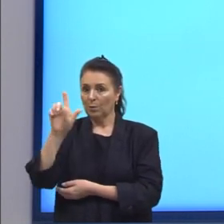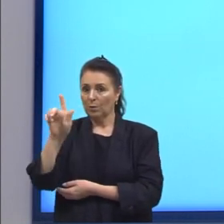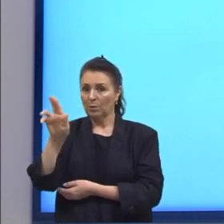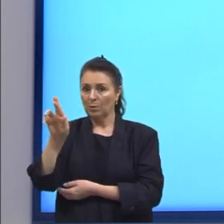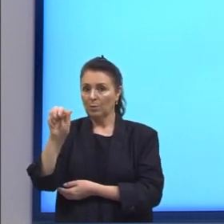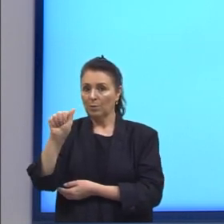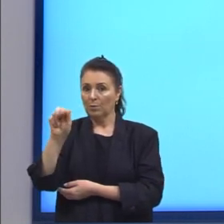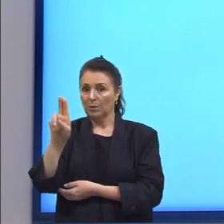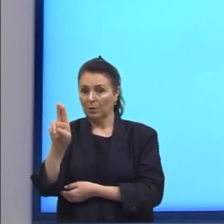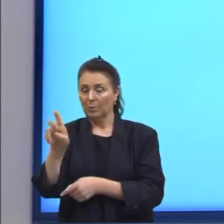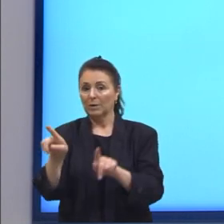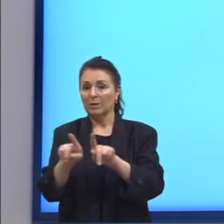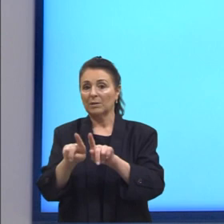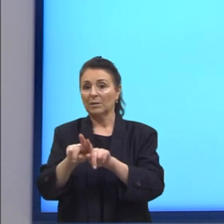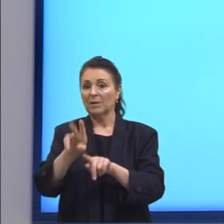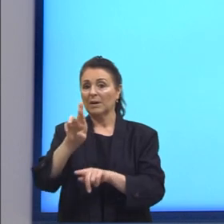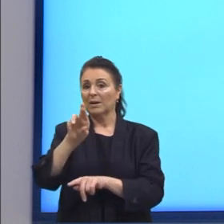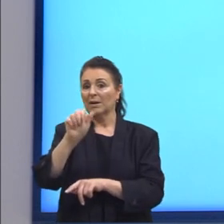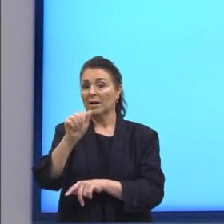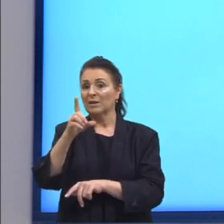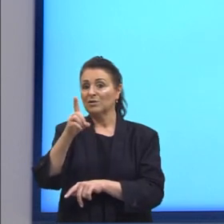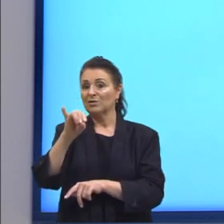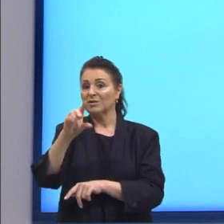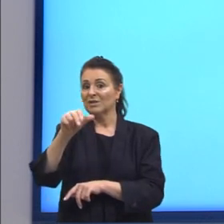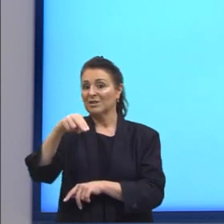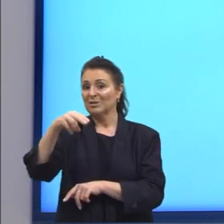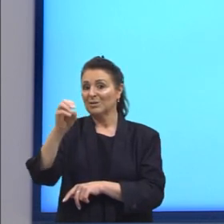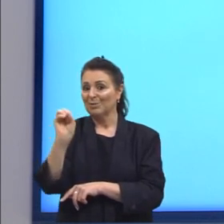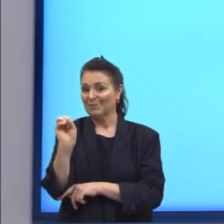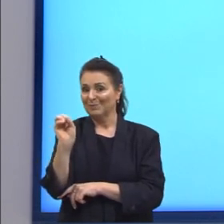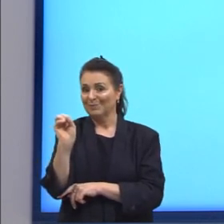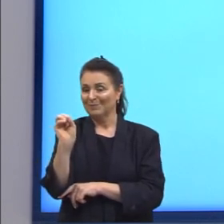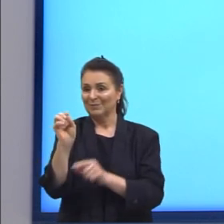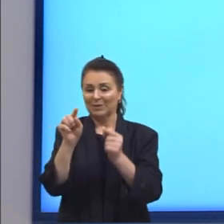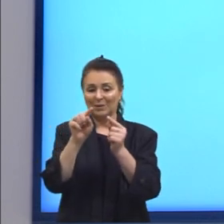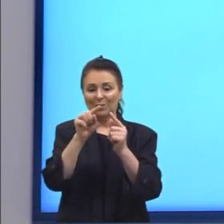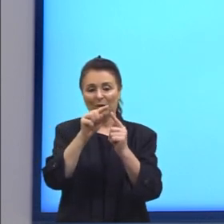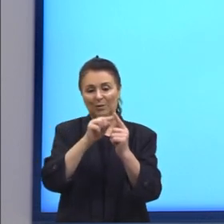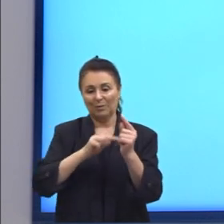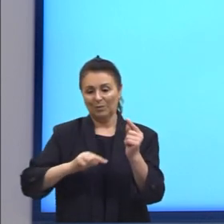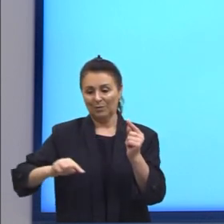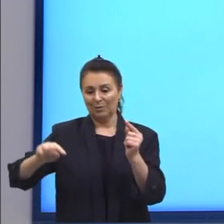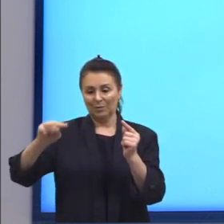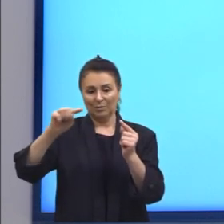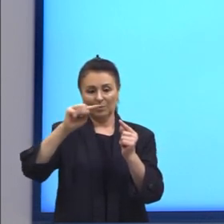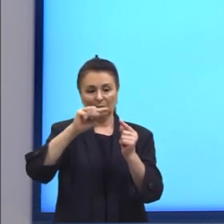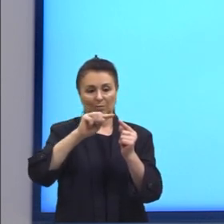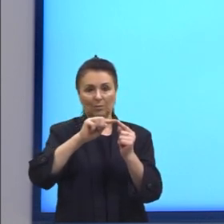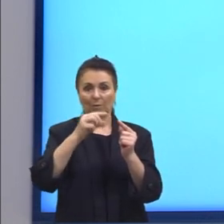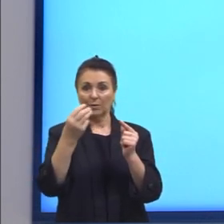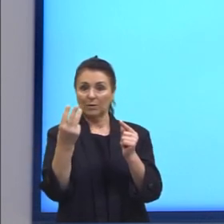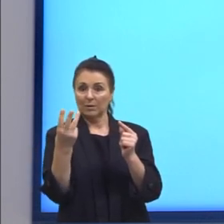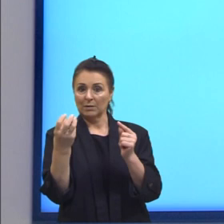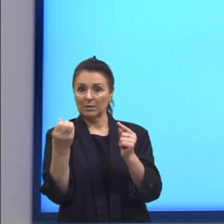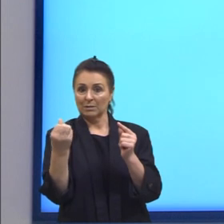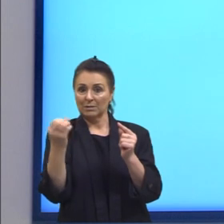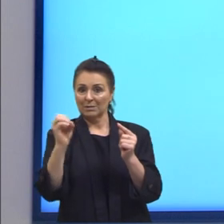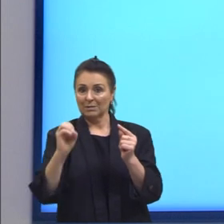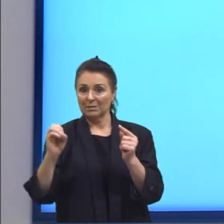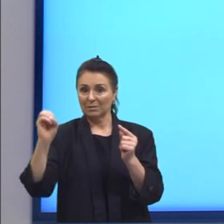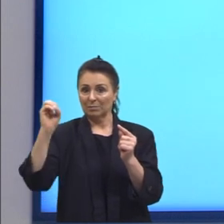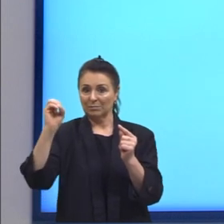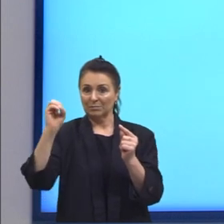radianos. A circunferência, ela possui, em uma volta completa, 360 graus